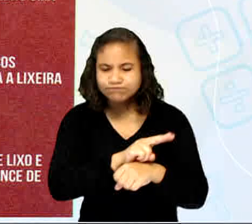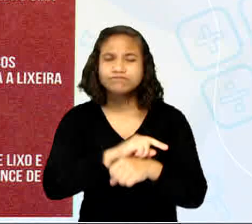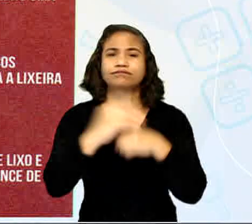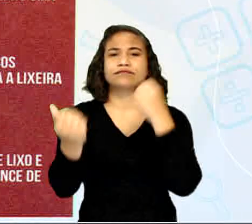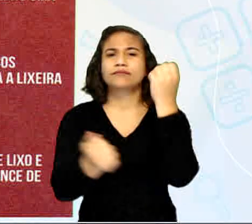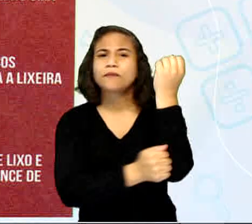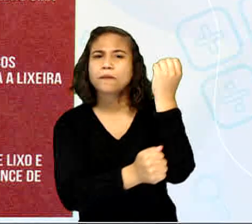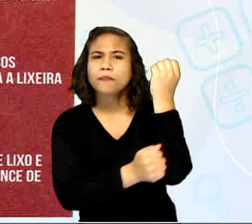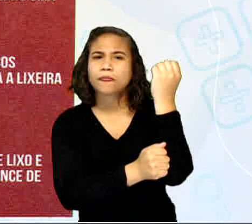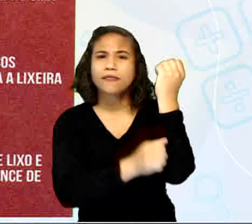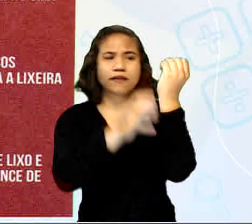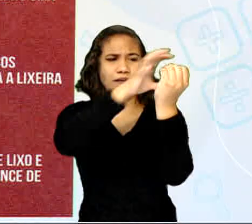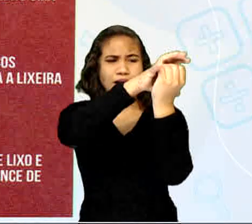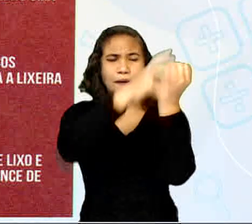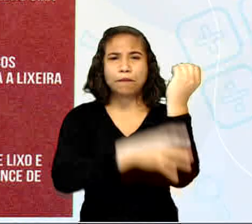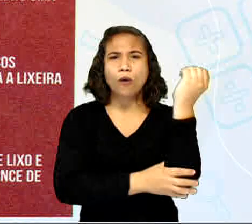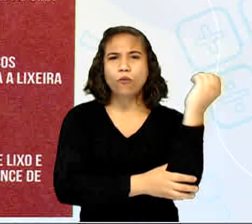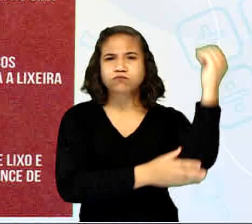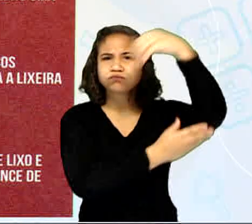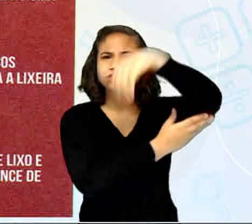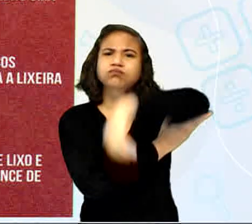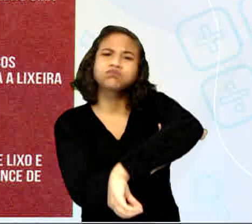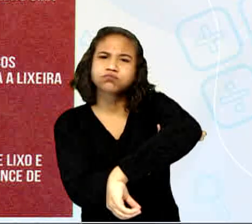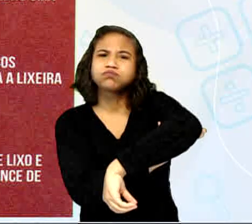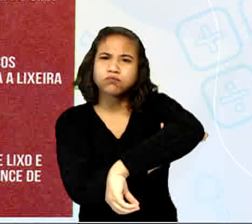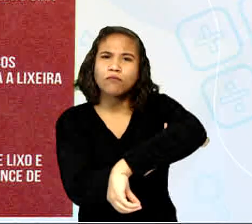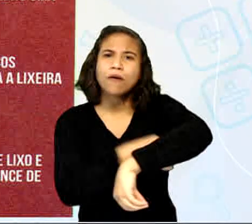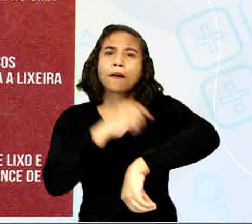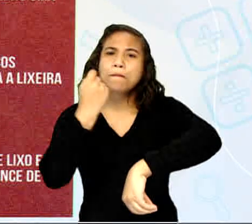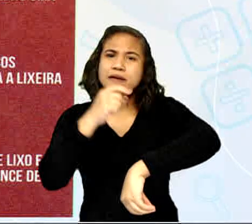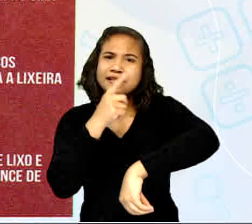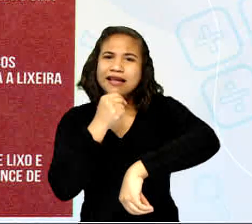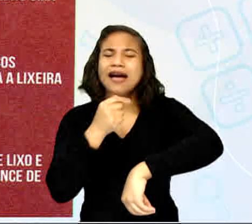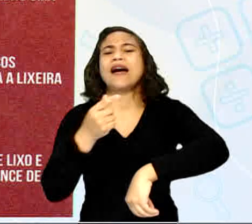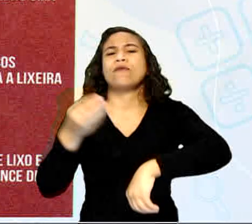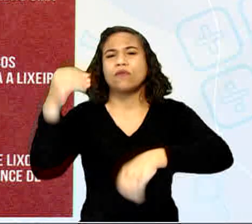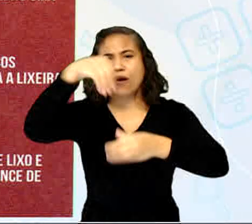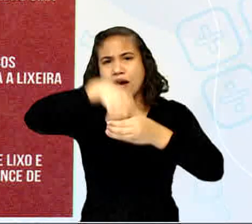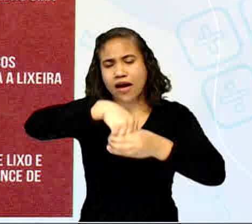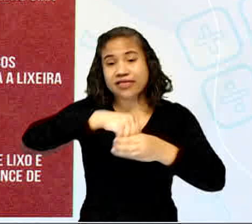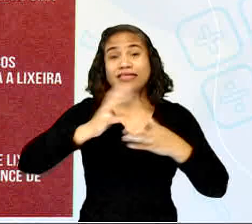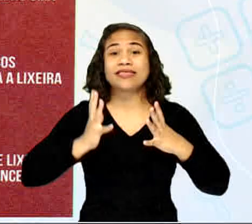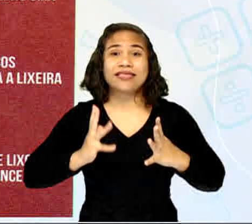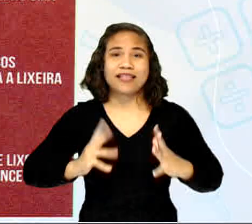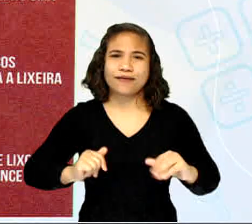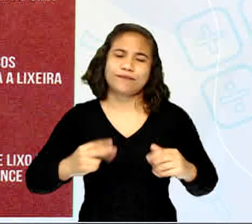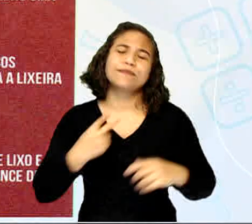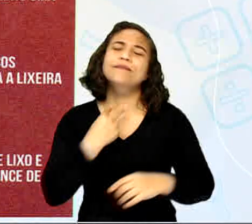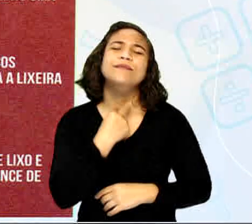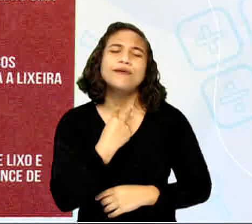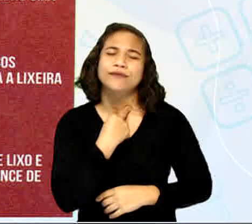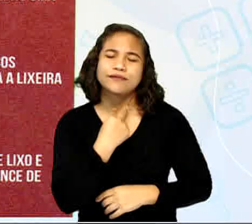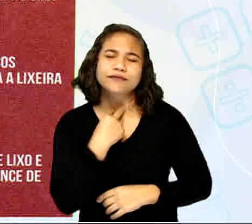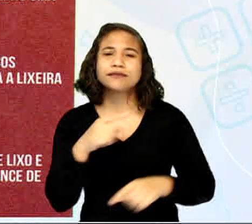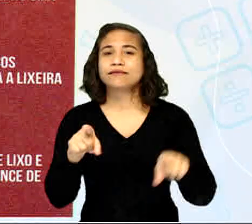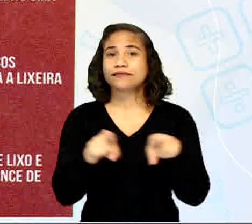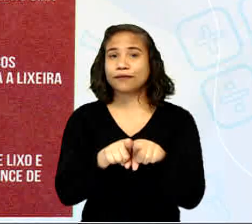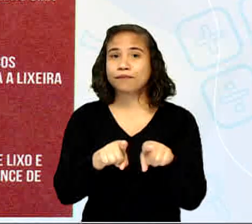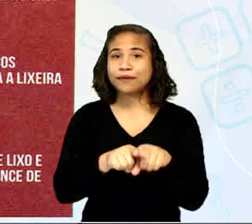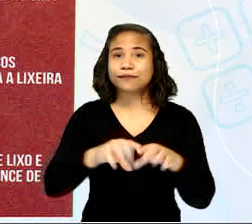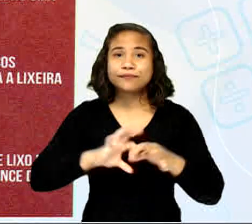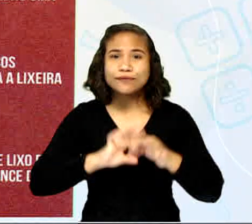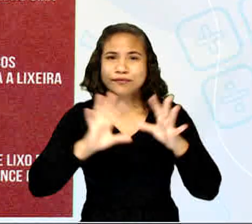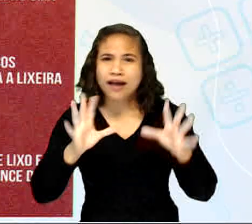com a boca virada para baixo, evitando o acúmulo de água limpa. Não deixar